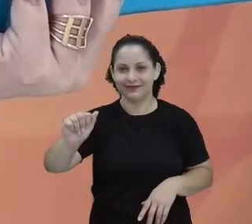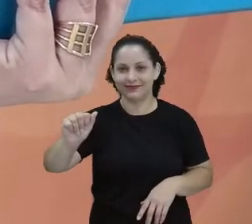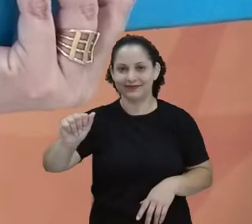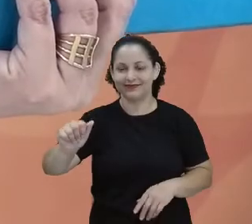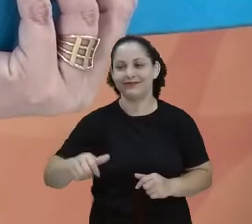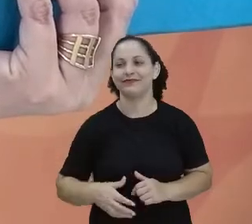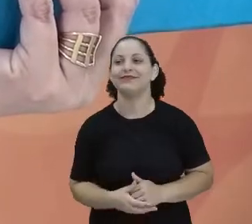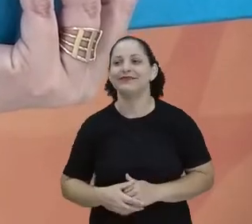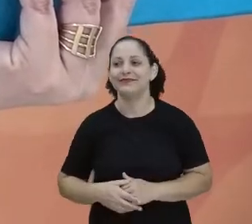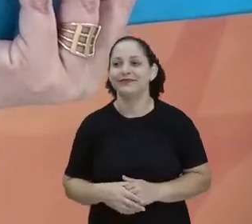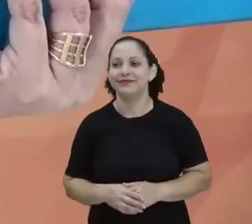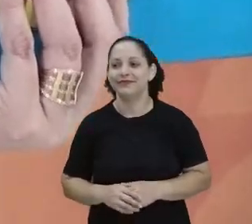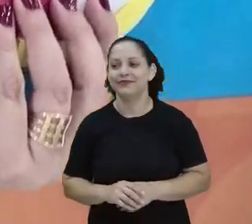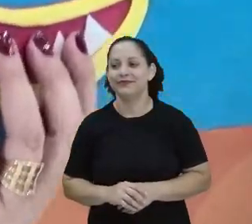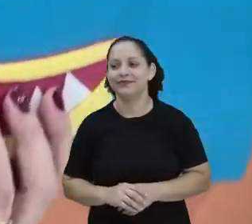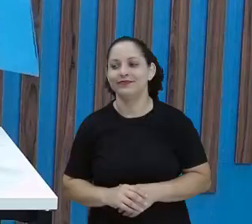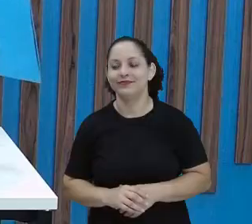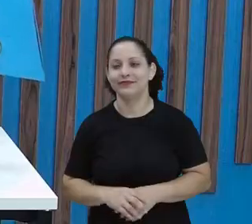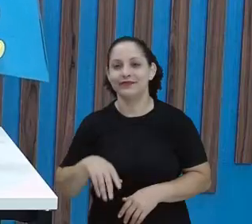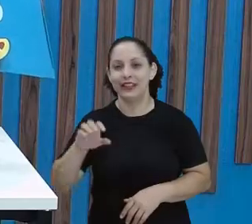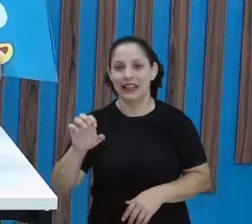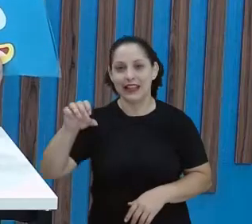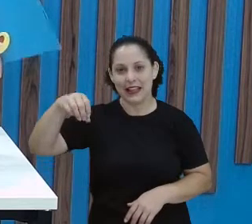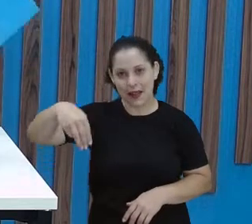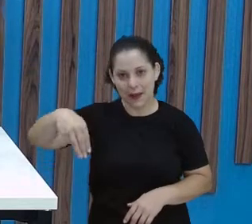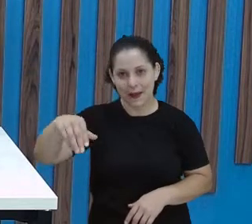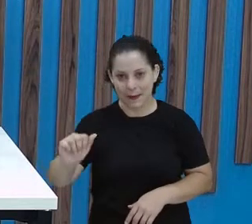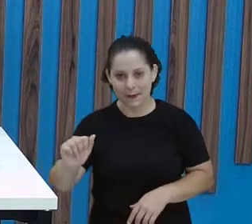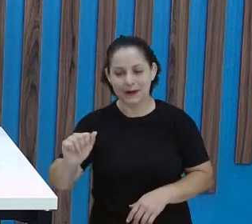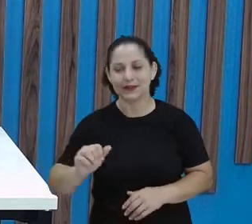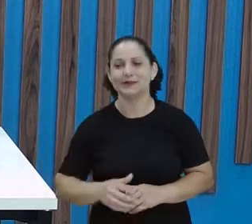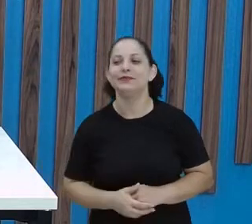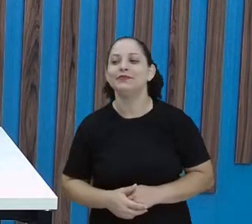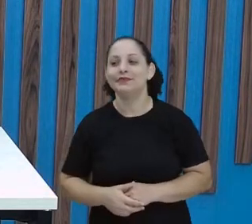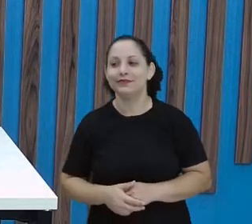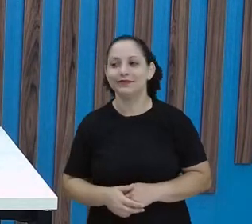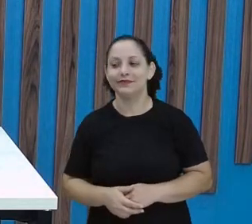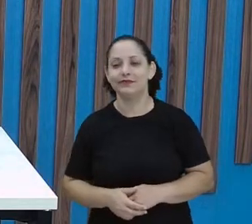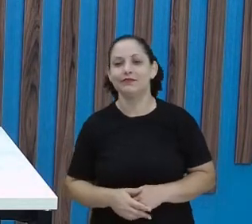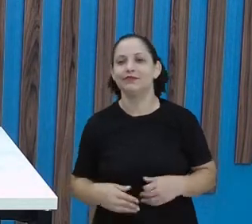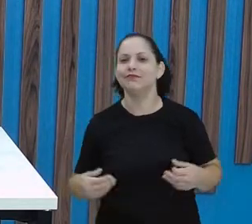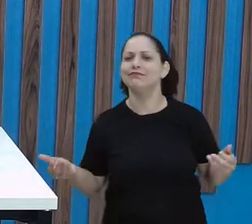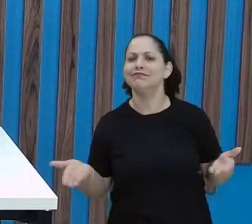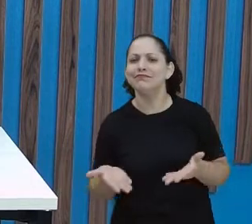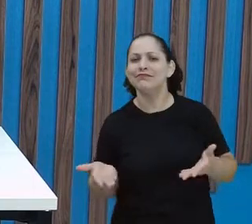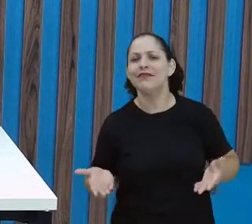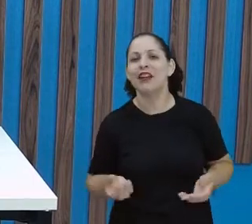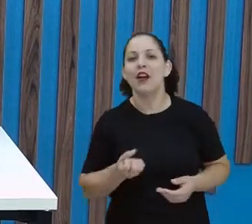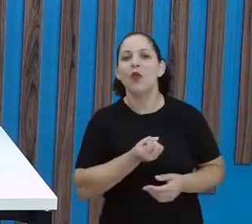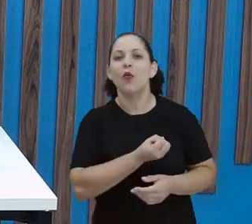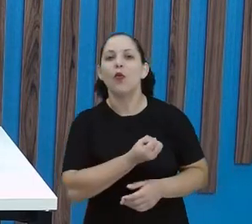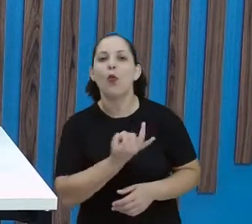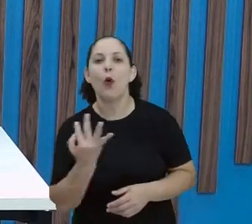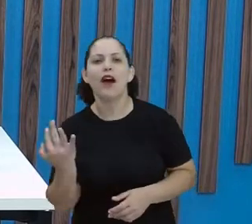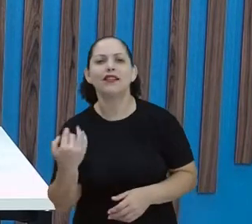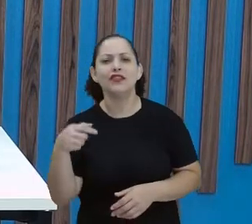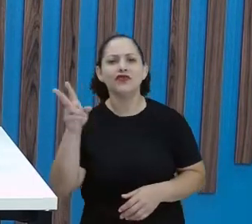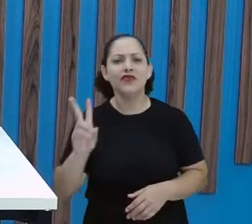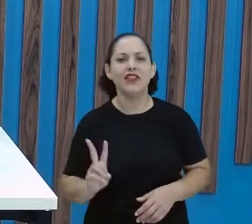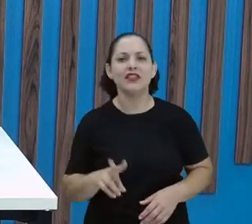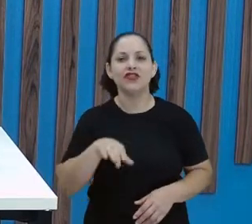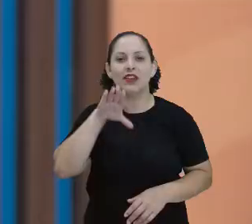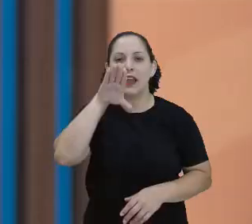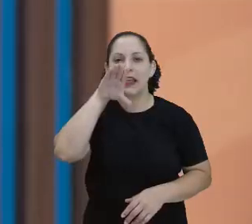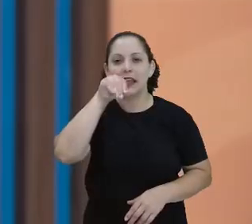Ma. Olha aí. Em. Ma. Eita! Derrubei. E quantas vezes eu abro a boca pra dizer